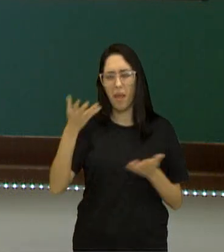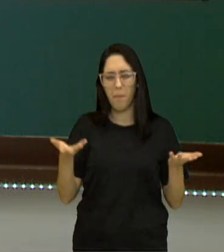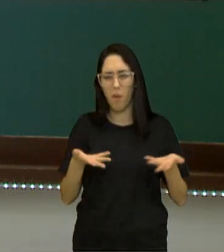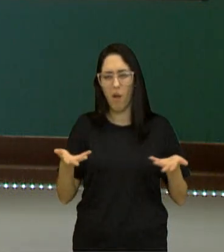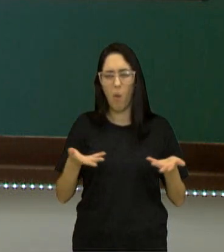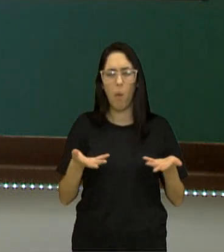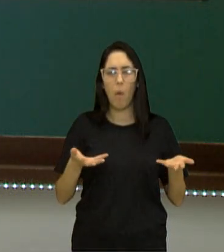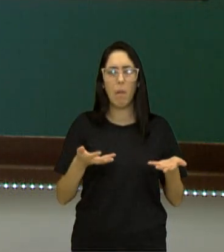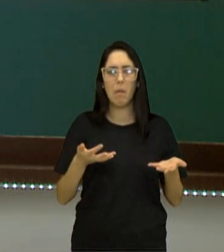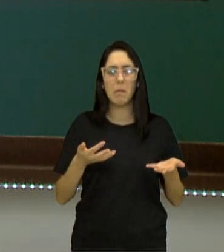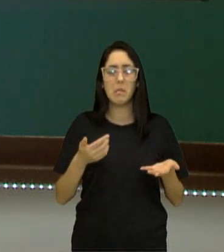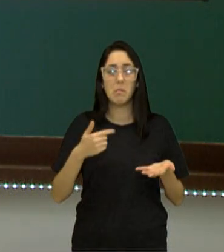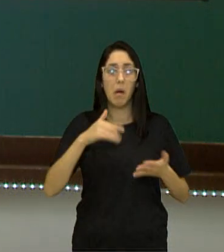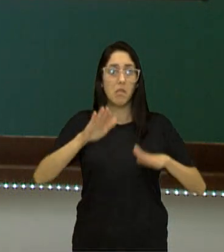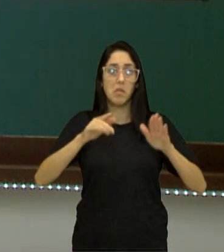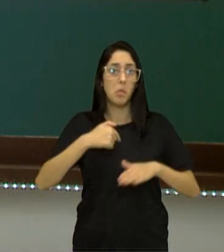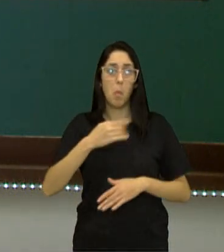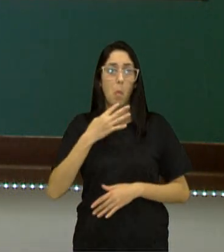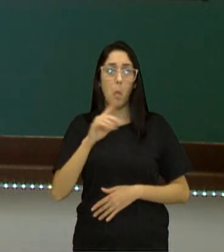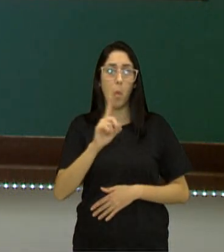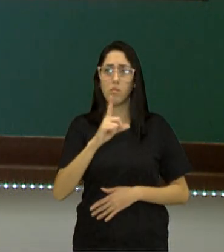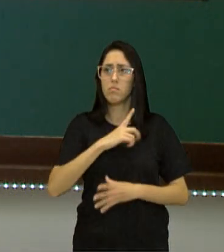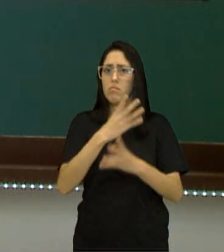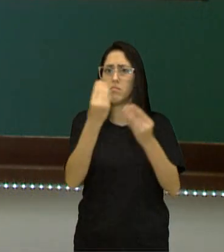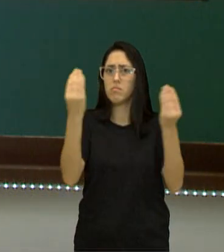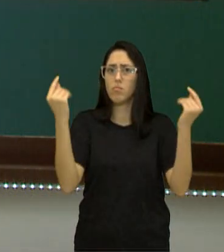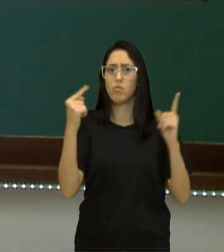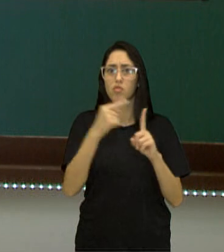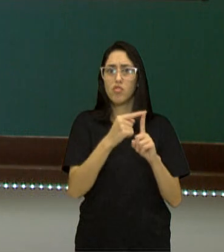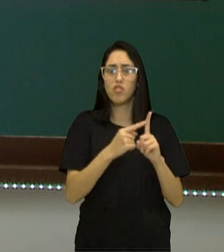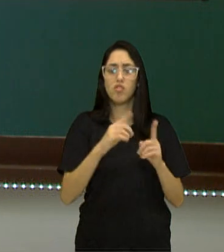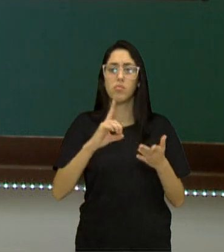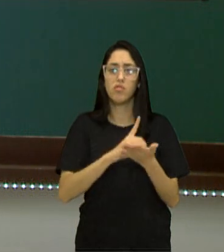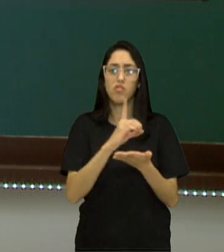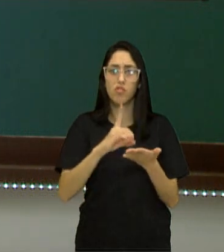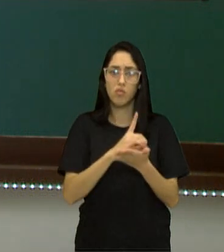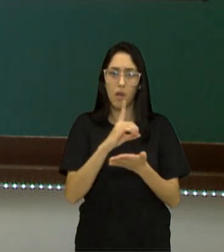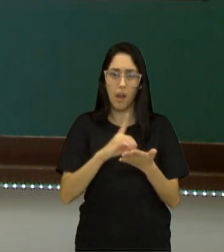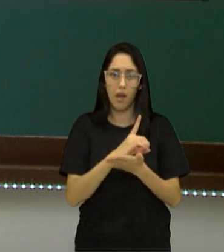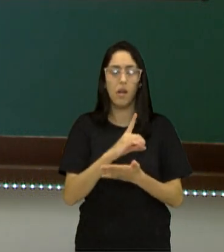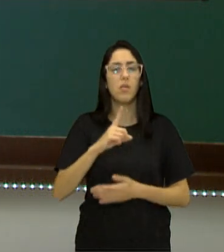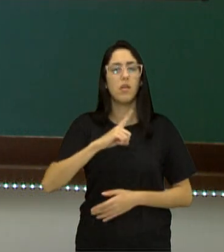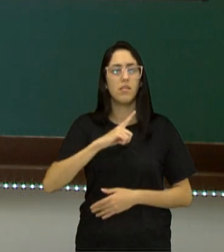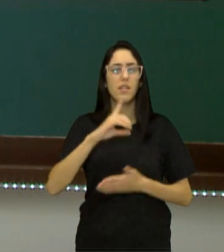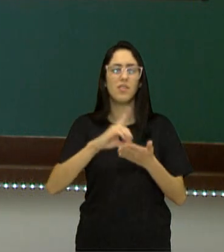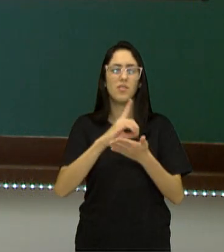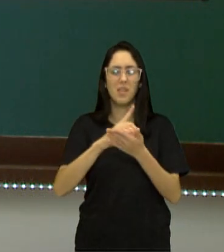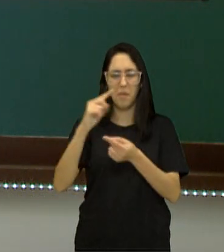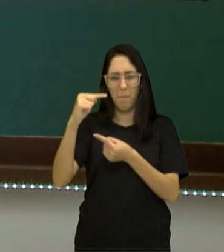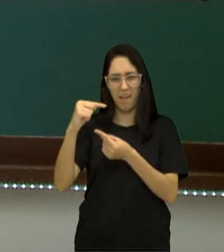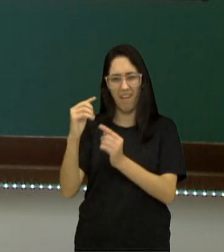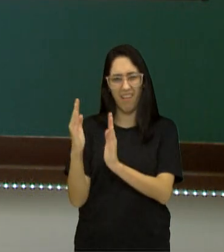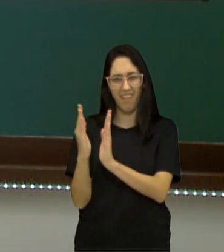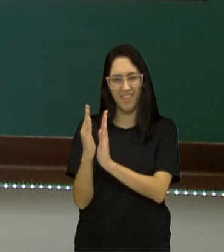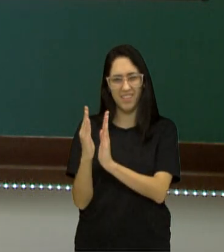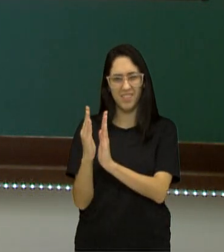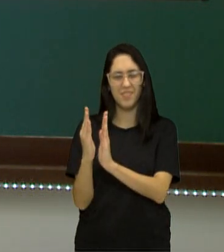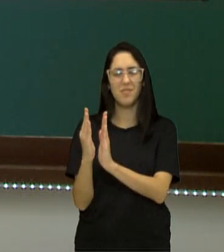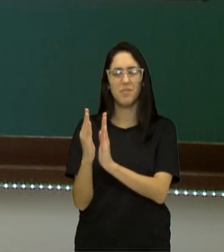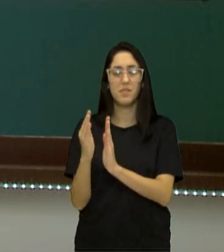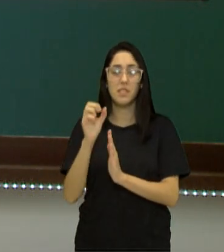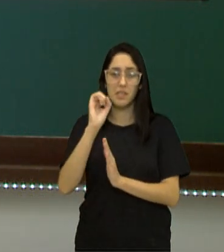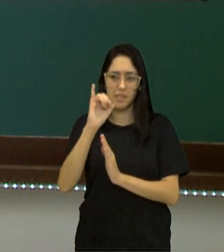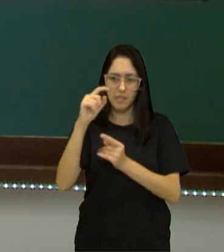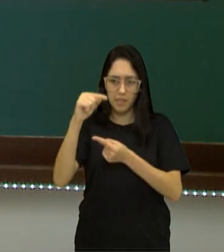nem conheça. E nós temos vários tipos de dicionários também. Eu posso ter um mini dicionário, um dicionário pequeno. Então, é óbvio, quanto